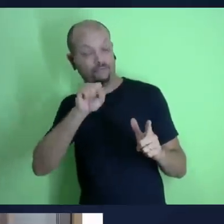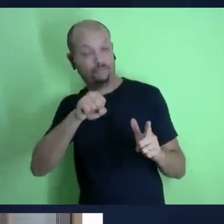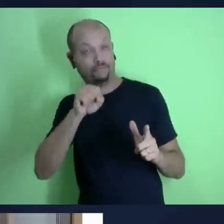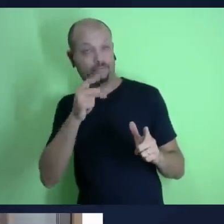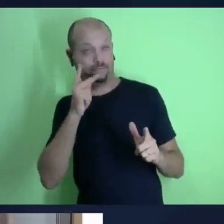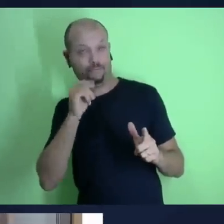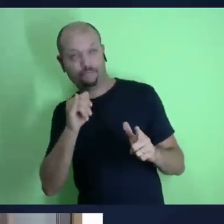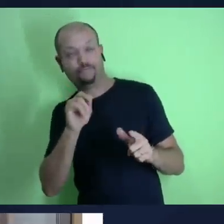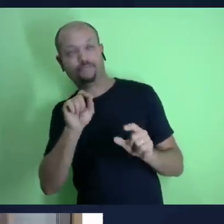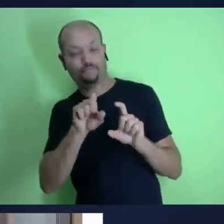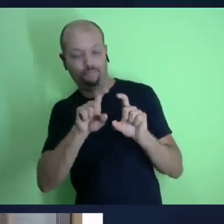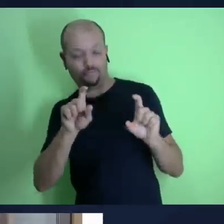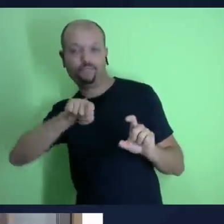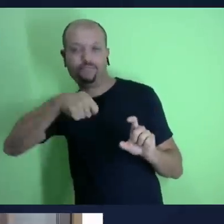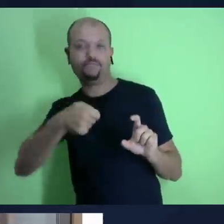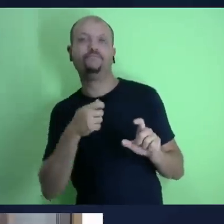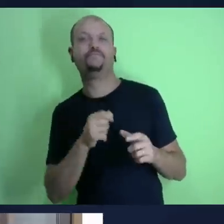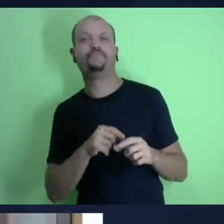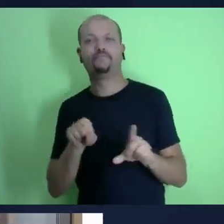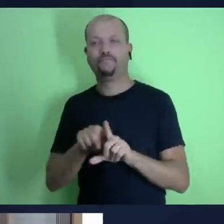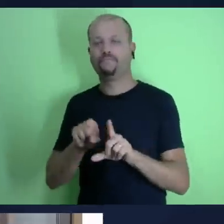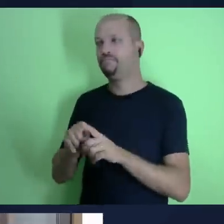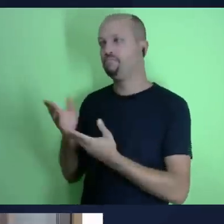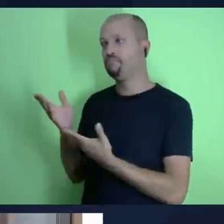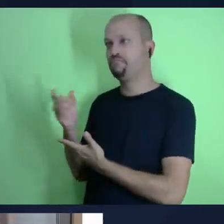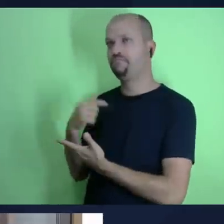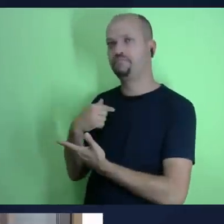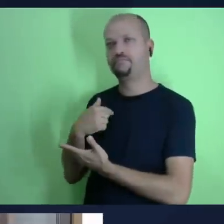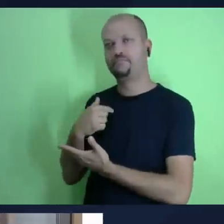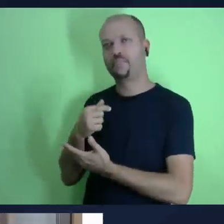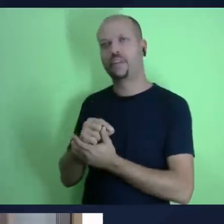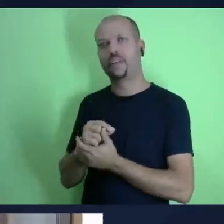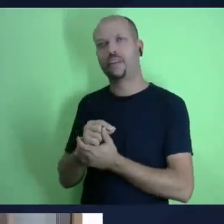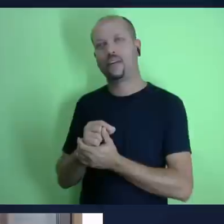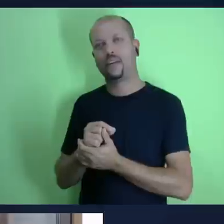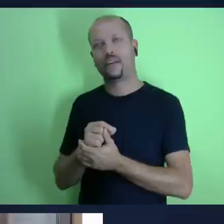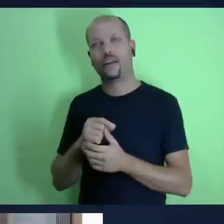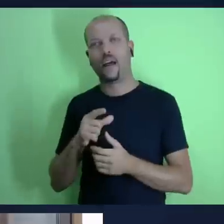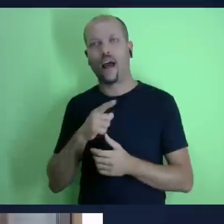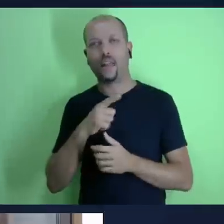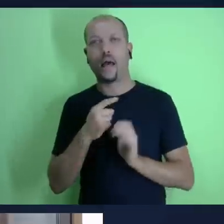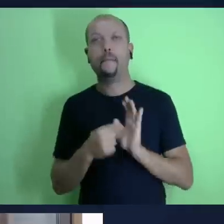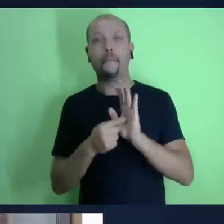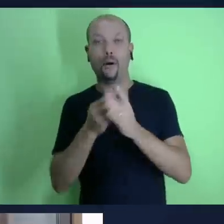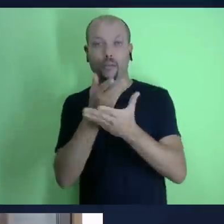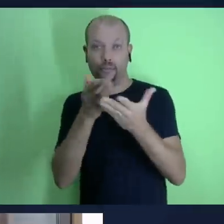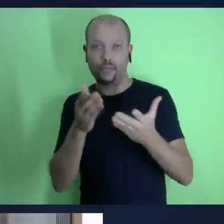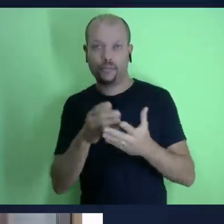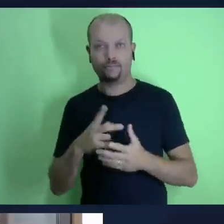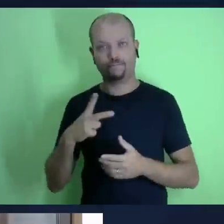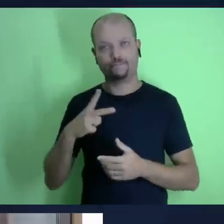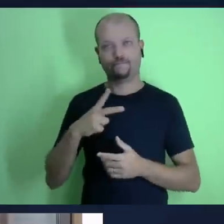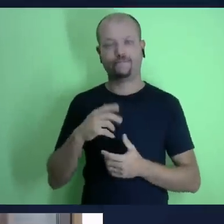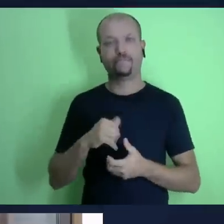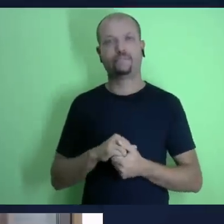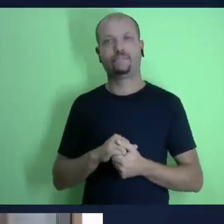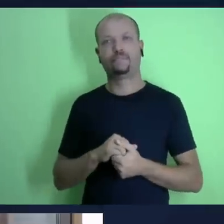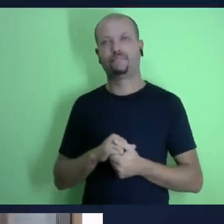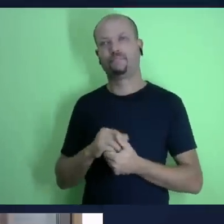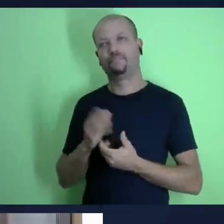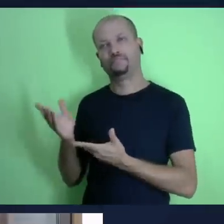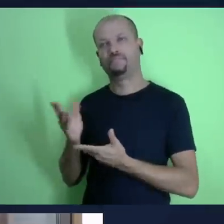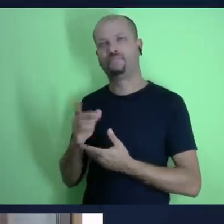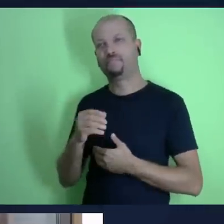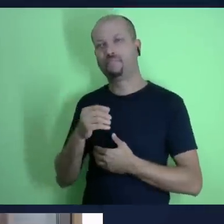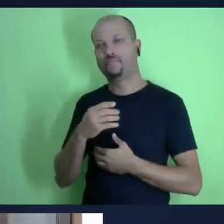tinha muitas dificuldades com meu pai né tivemos muitos relacionamentos difíceis eu imagino que talvez por isso também no início da